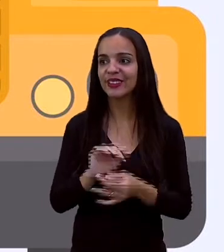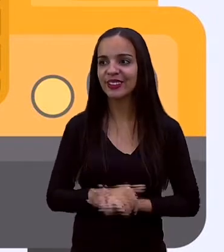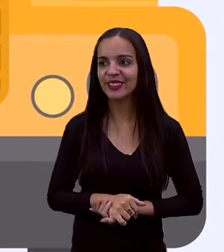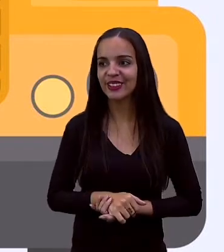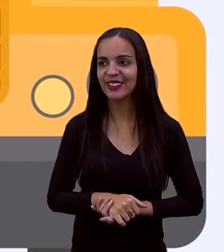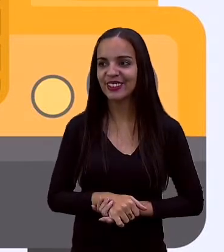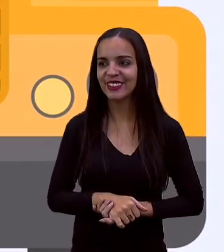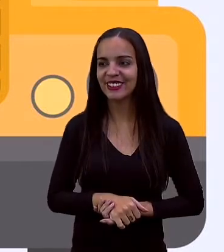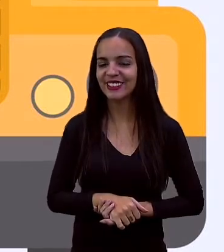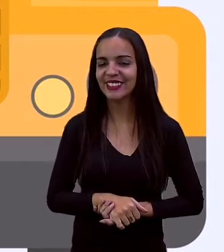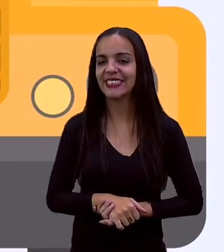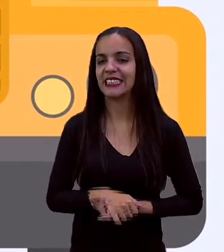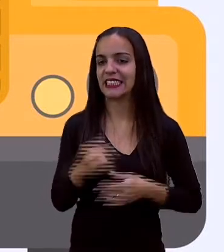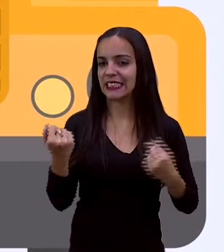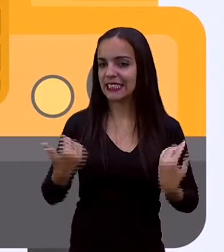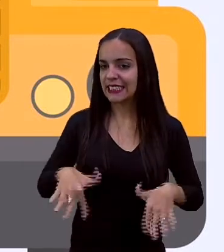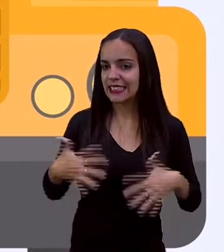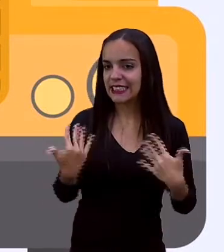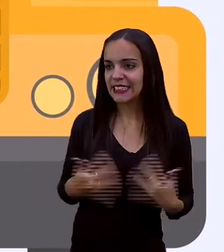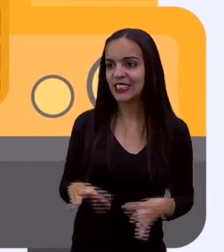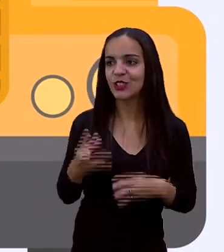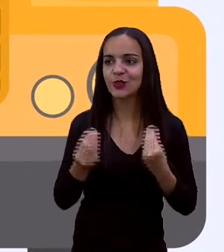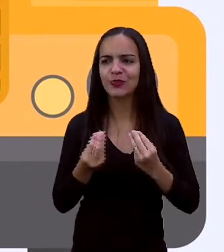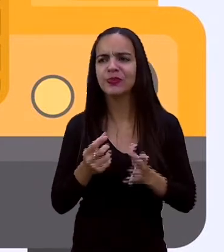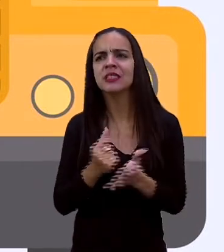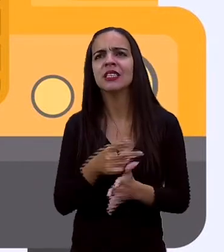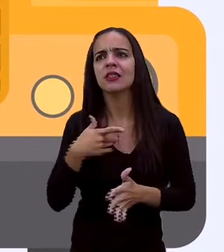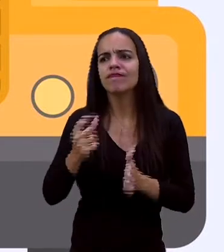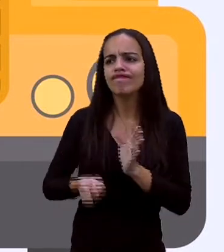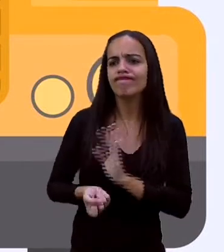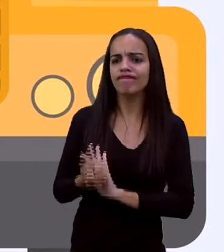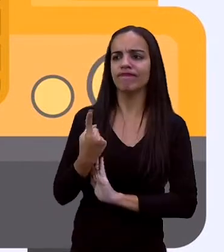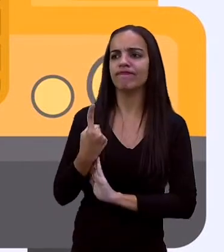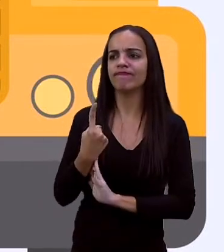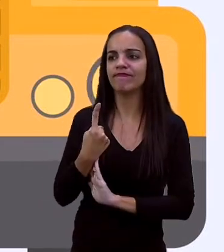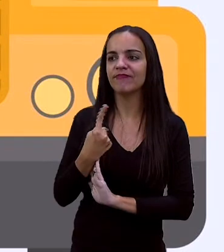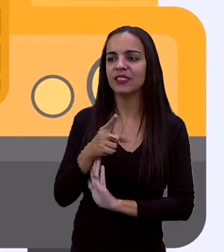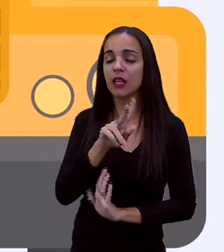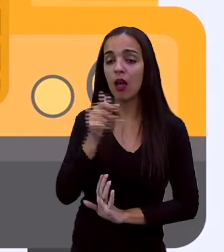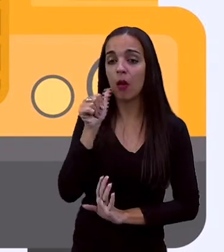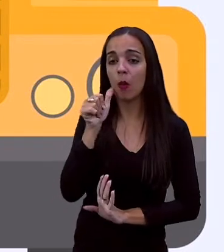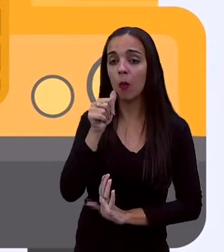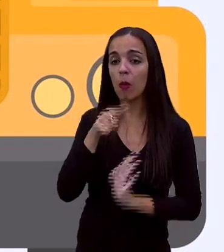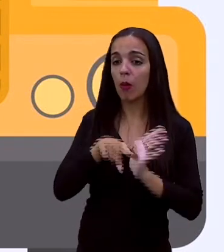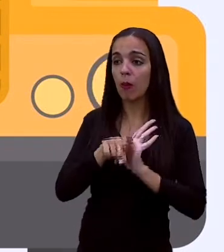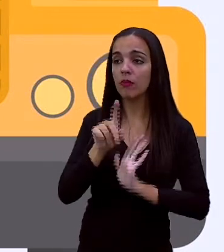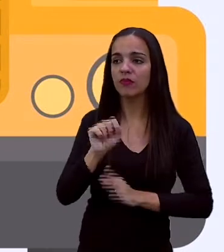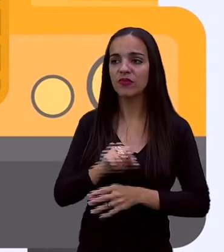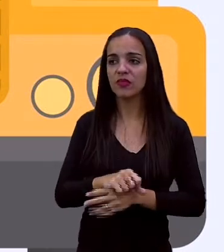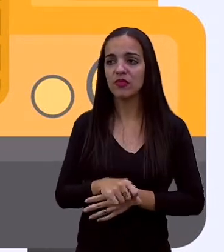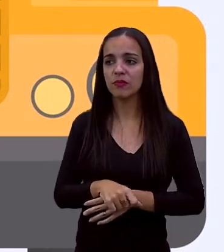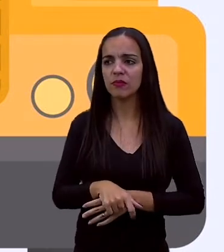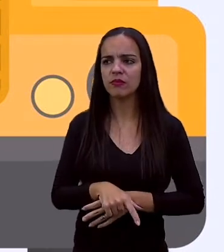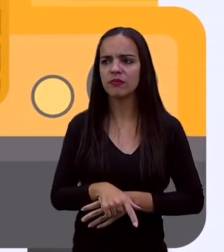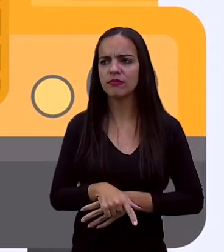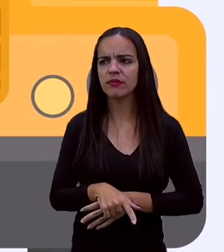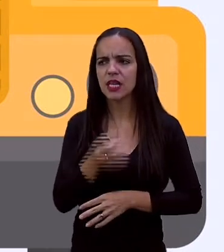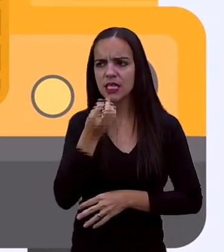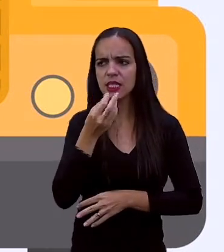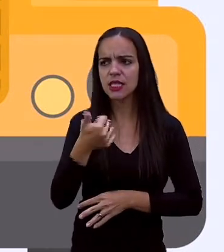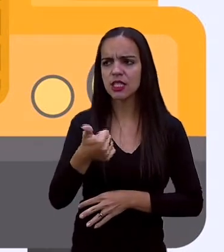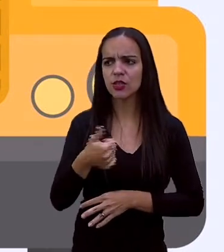ciúmes, né? Lógico. E aí, de repente, ela diz assim pra ele. Está bem.